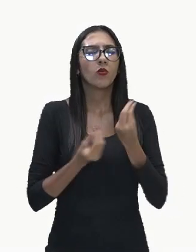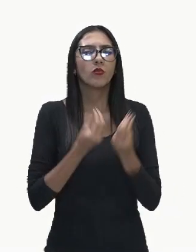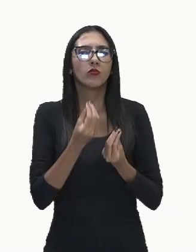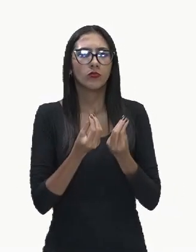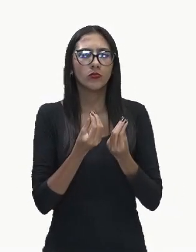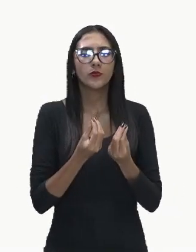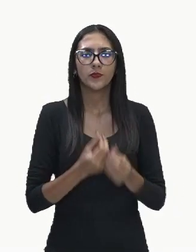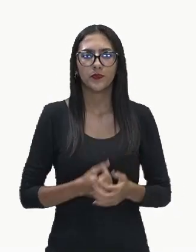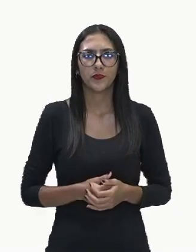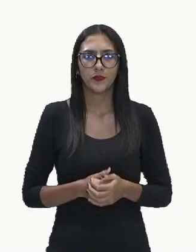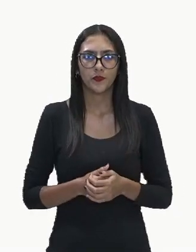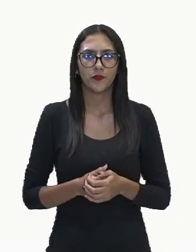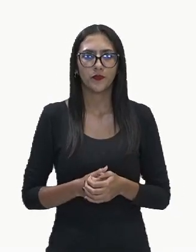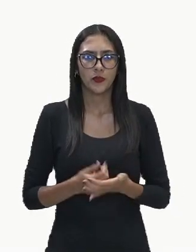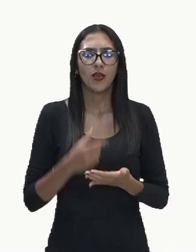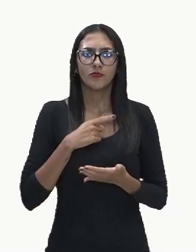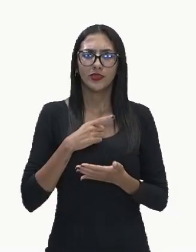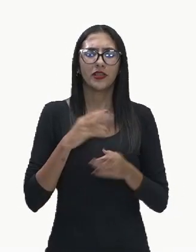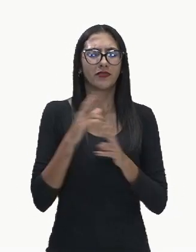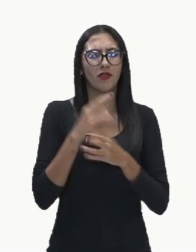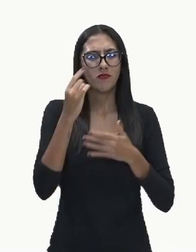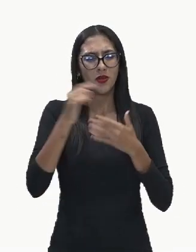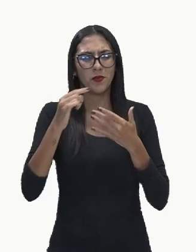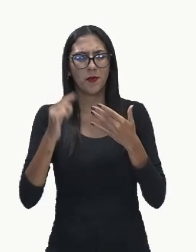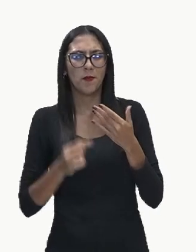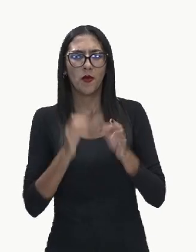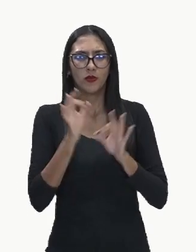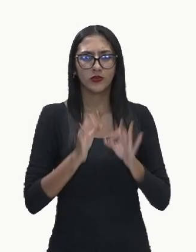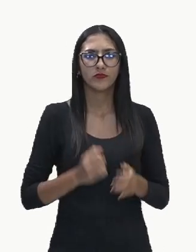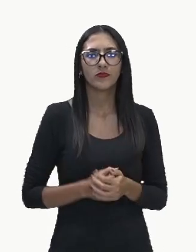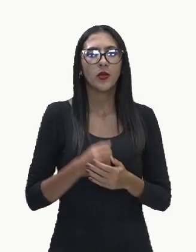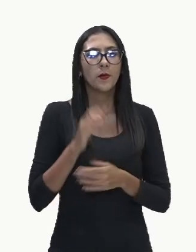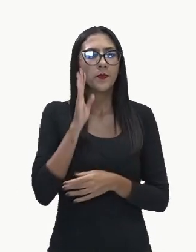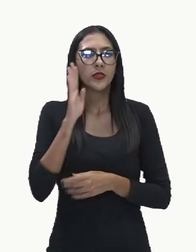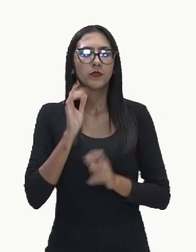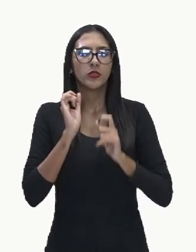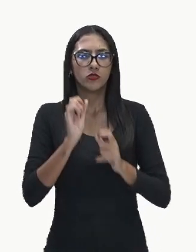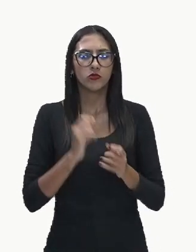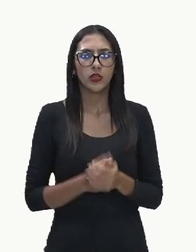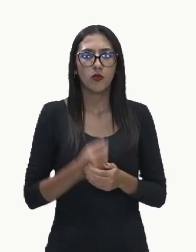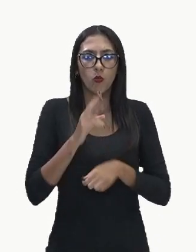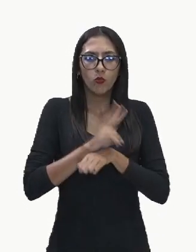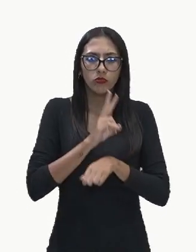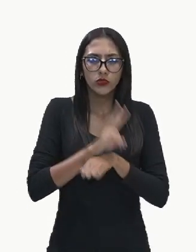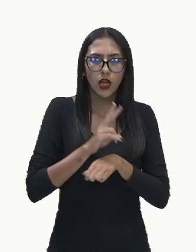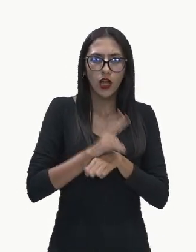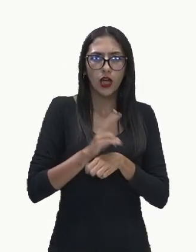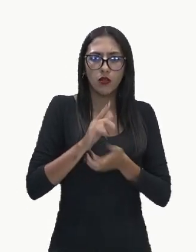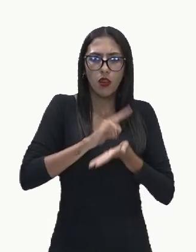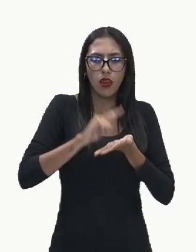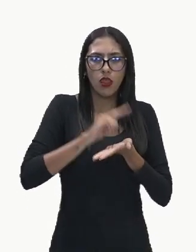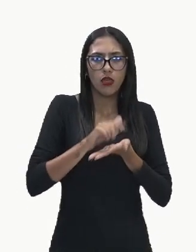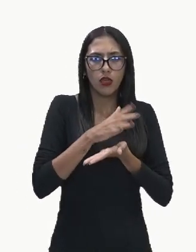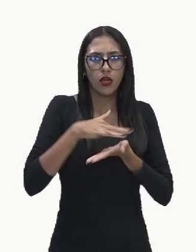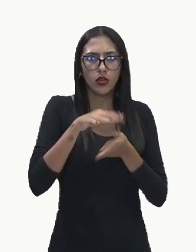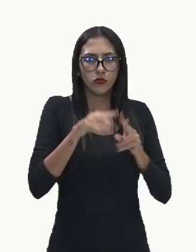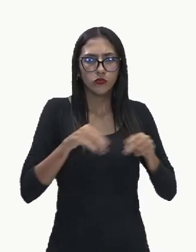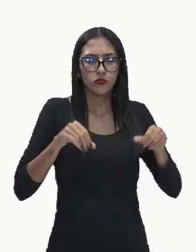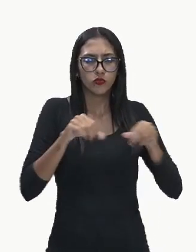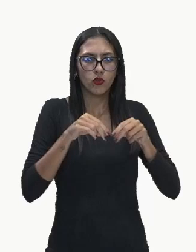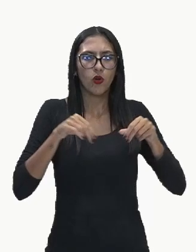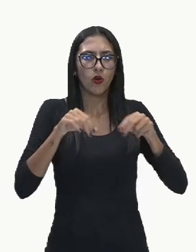envolve várias etapas dentre elas realizar a remediação do solo o que promove ou isola